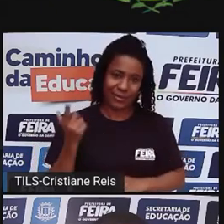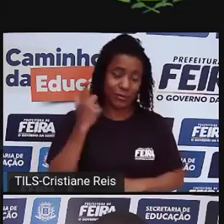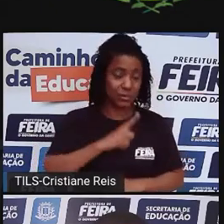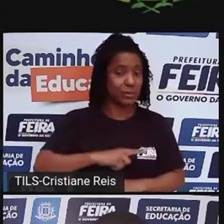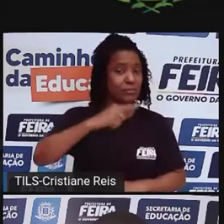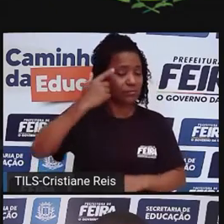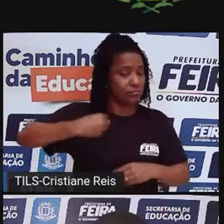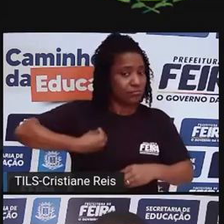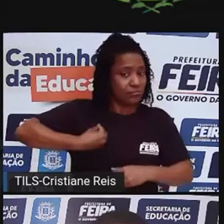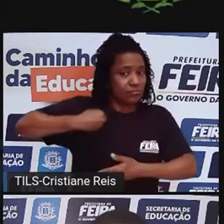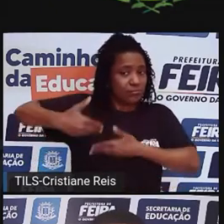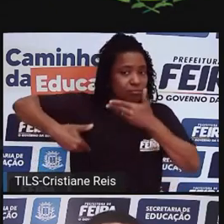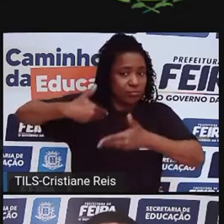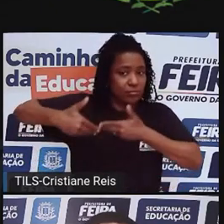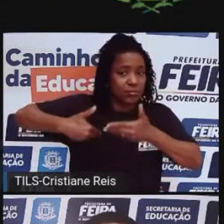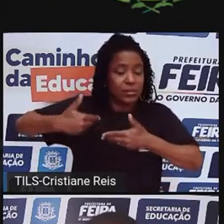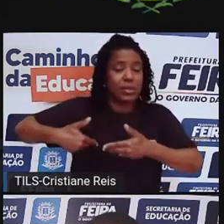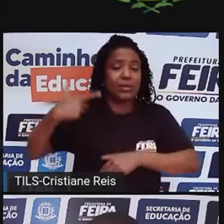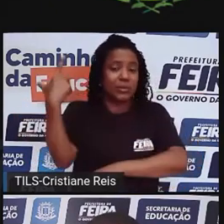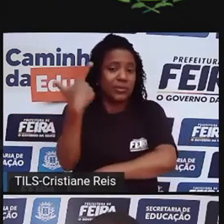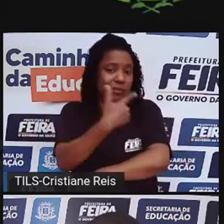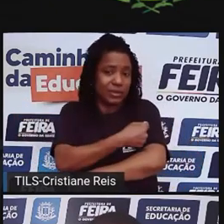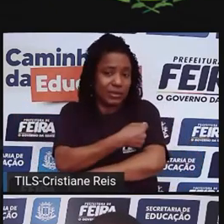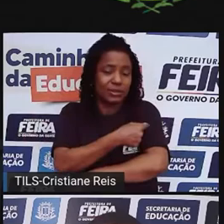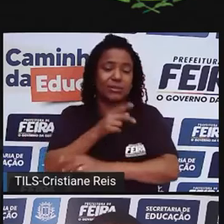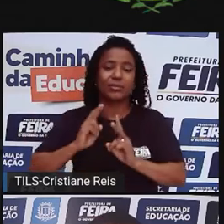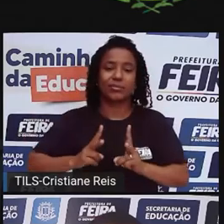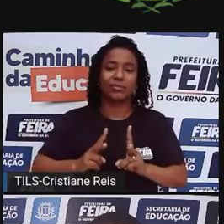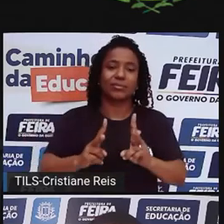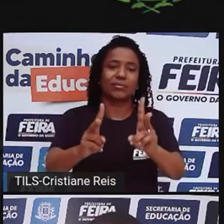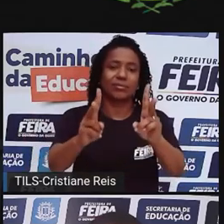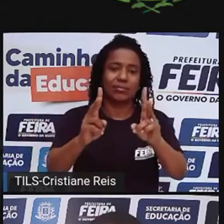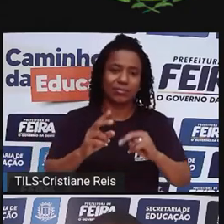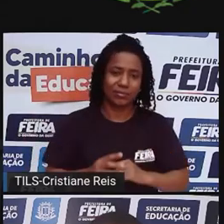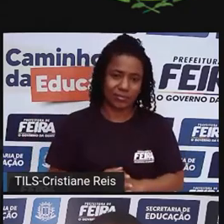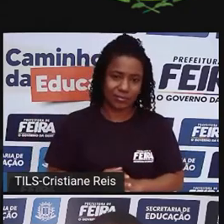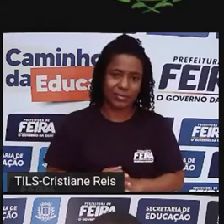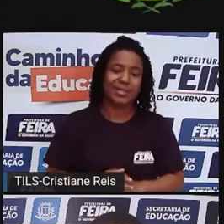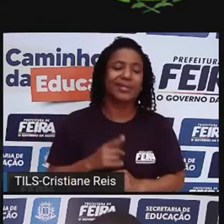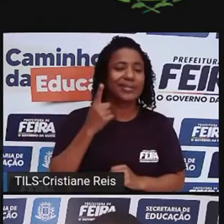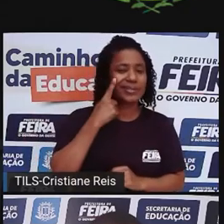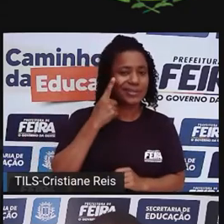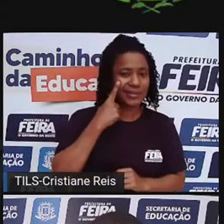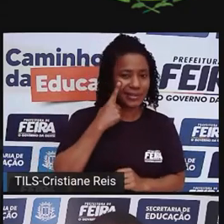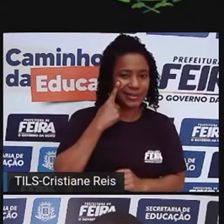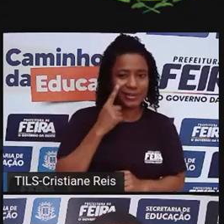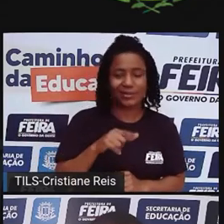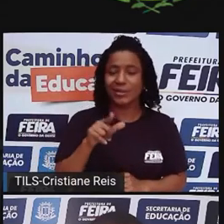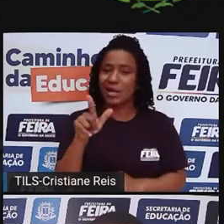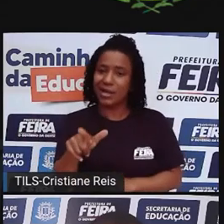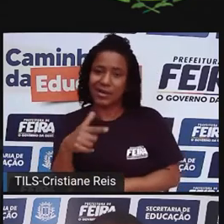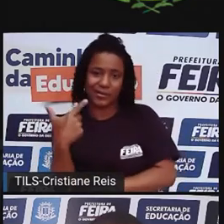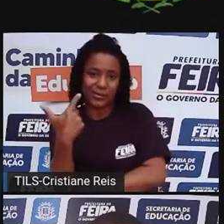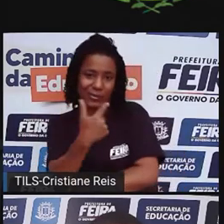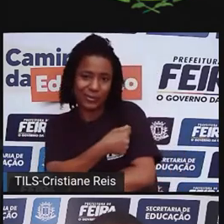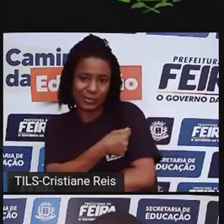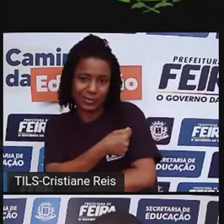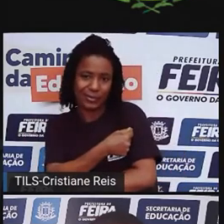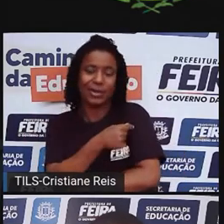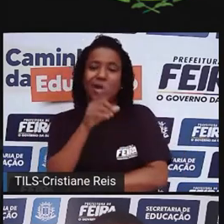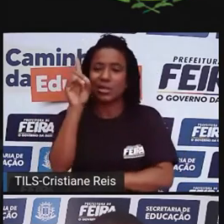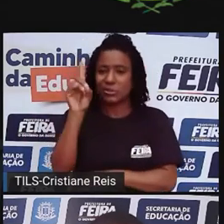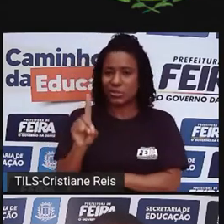vacina para todo mundo e não utilizar as colonialidades para dizer quem é que tem o direito à vacina e quem é que não tem.